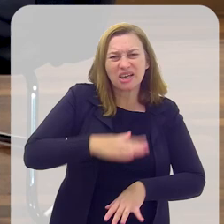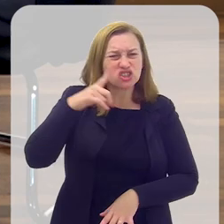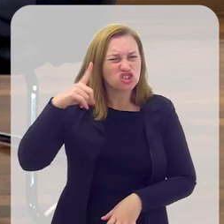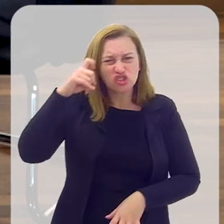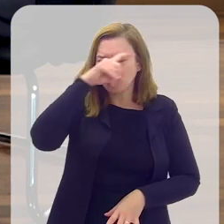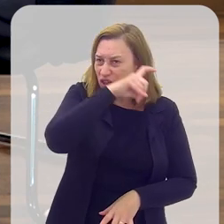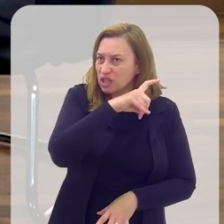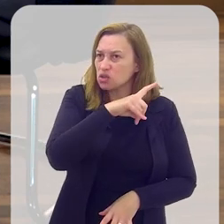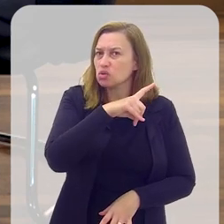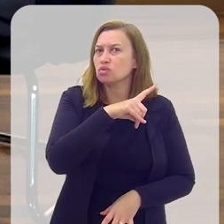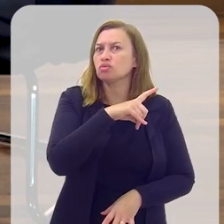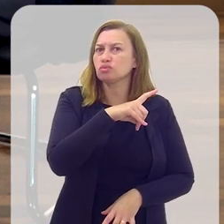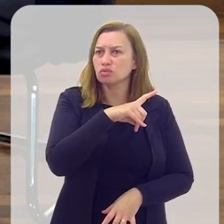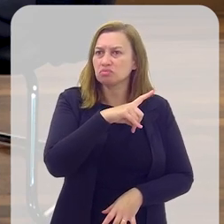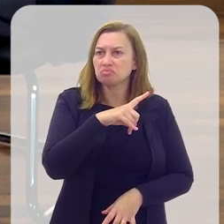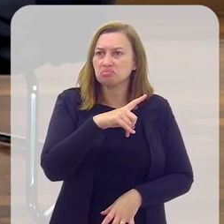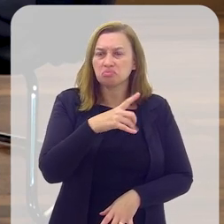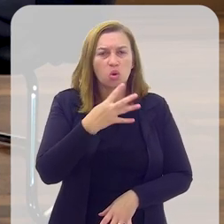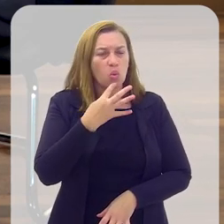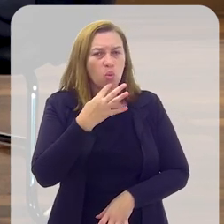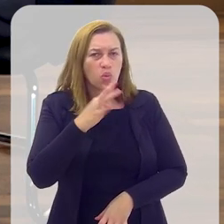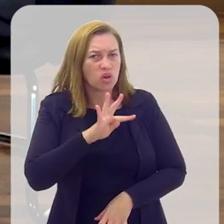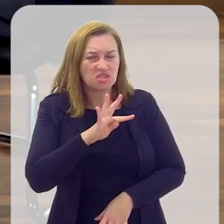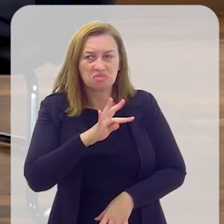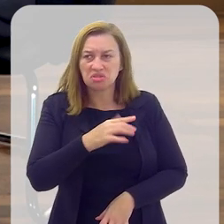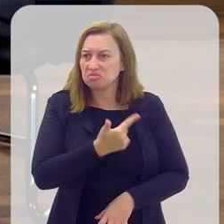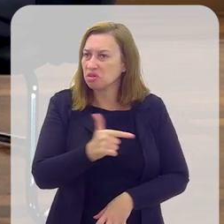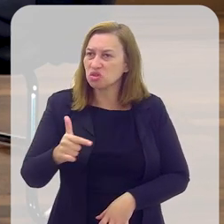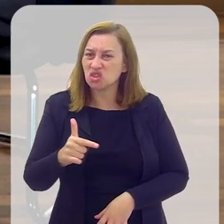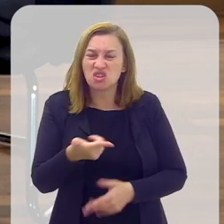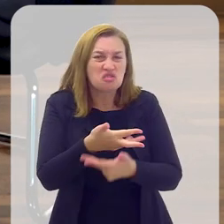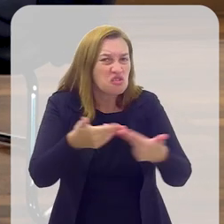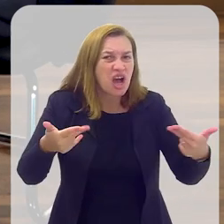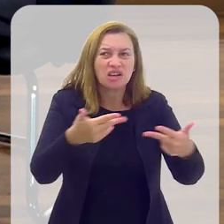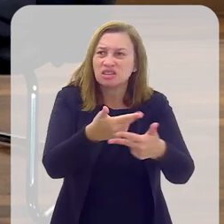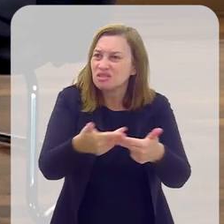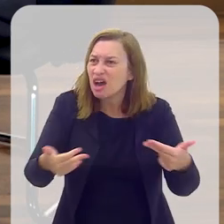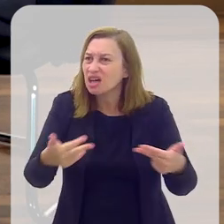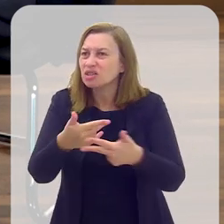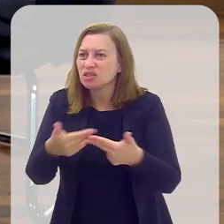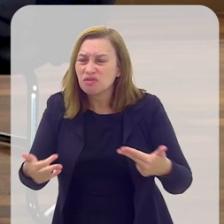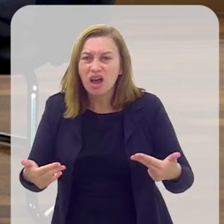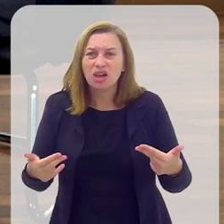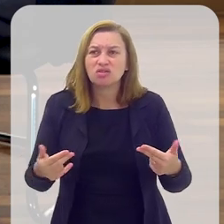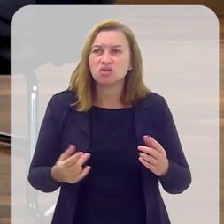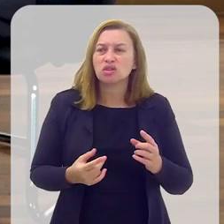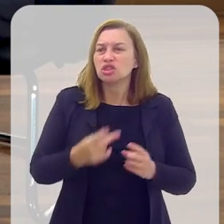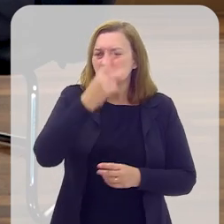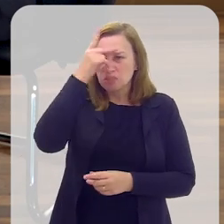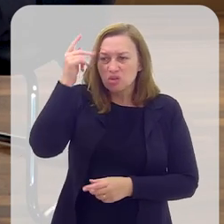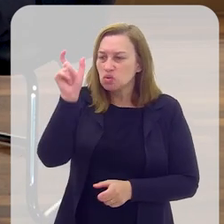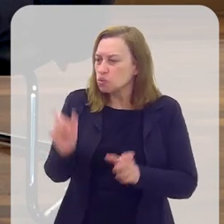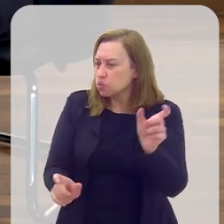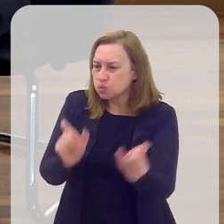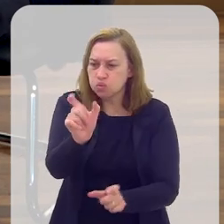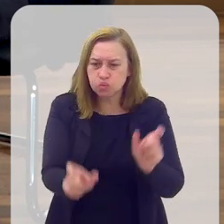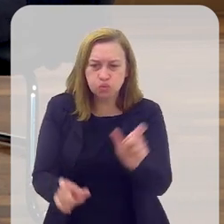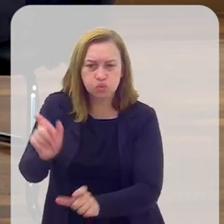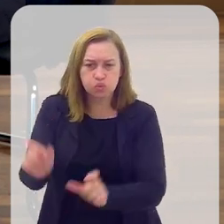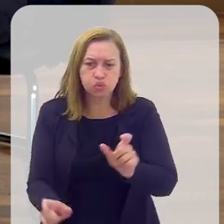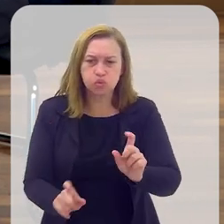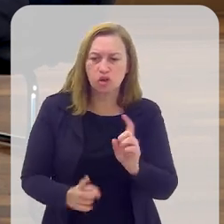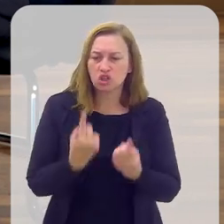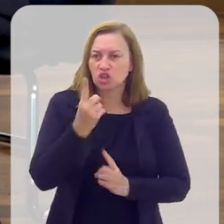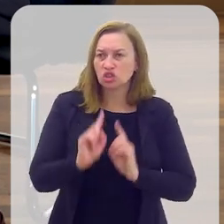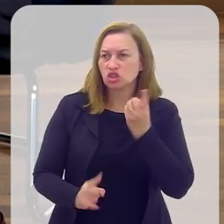cruéis de que se tem conhecimento. Foram milhares e milhares de chilenos mortos a partir do primeiro